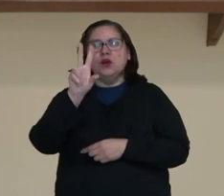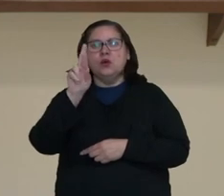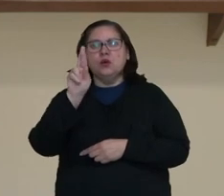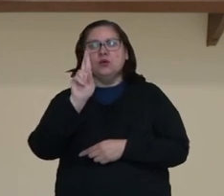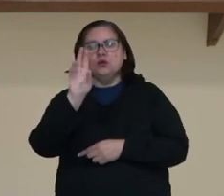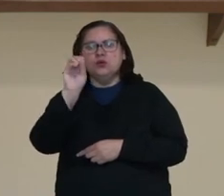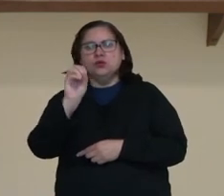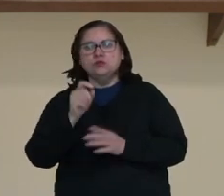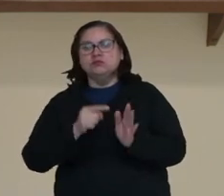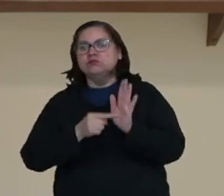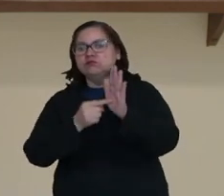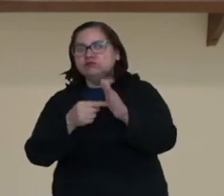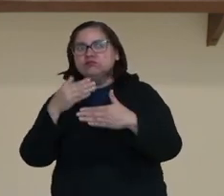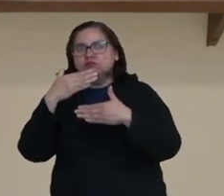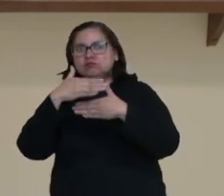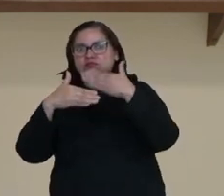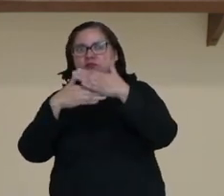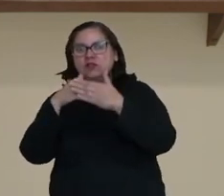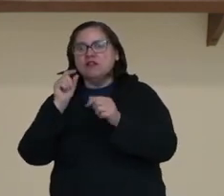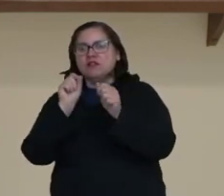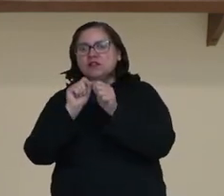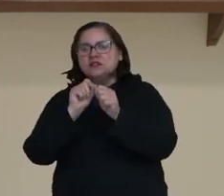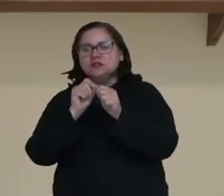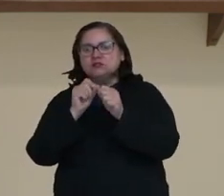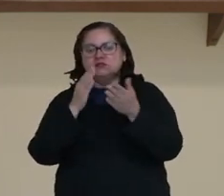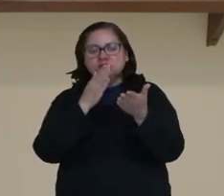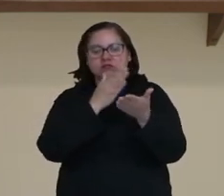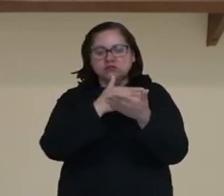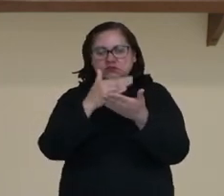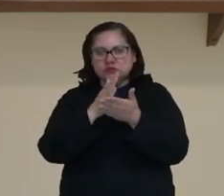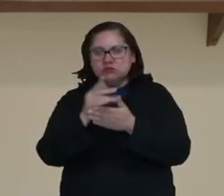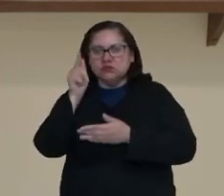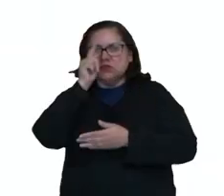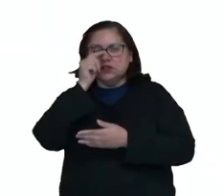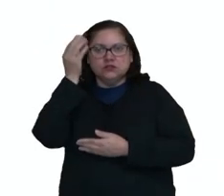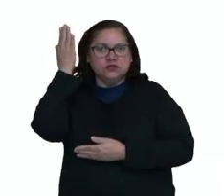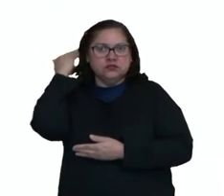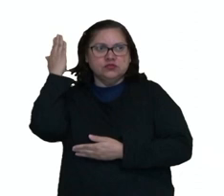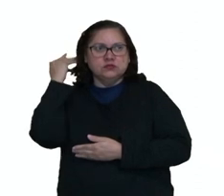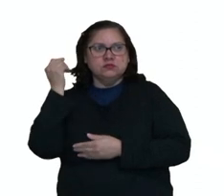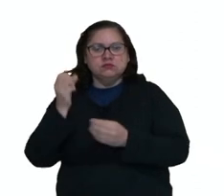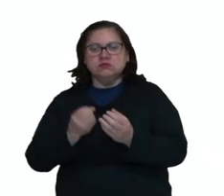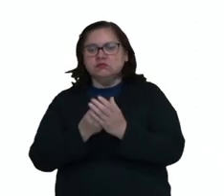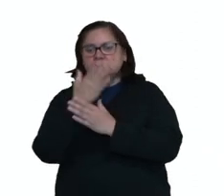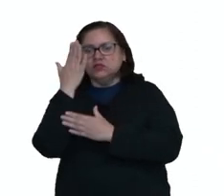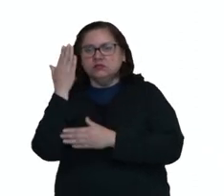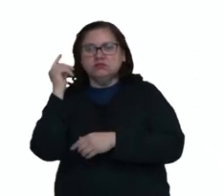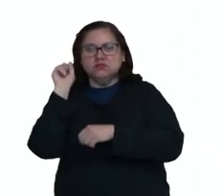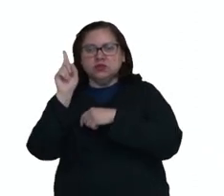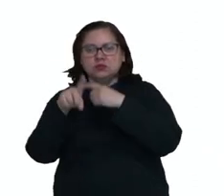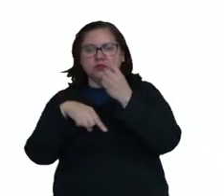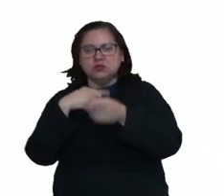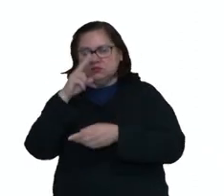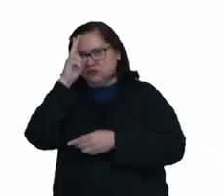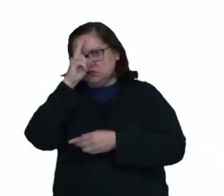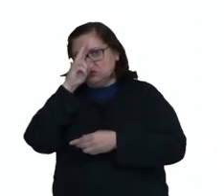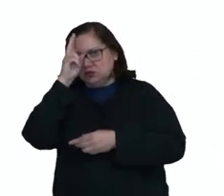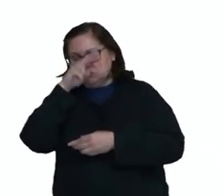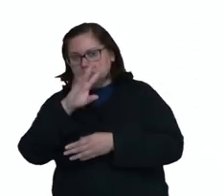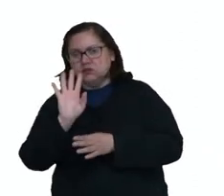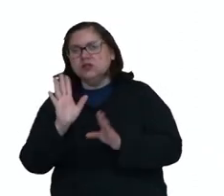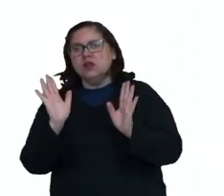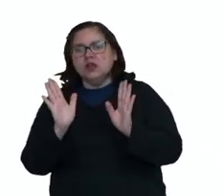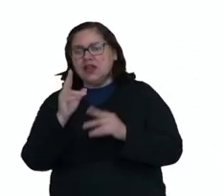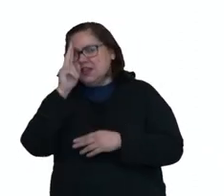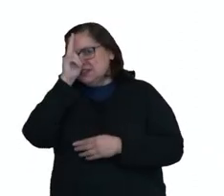então o primeiro slide. Nós fazemos uma divisão da Grécia Antiga criado depois pelos historiadores. Afinal de